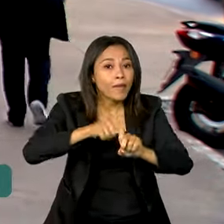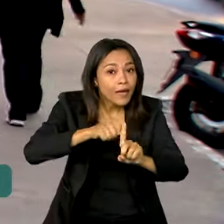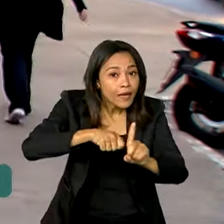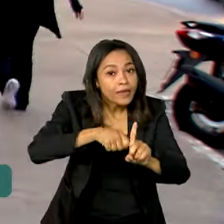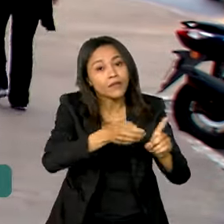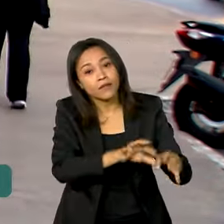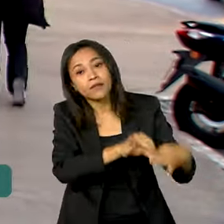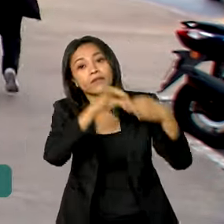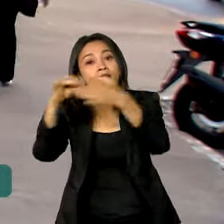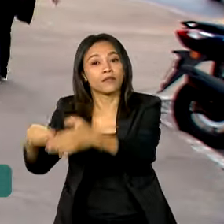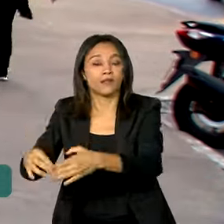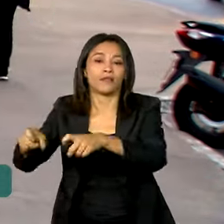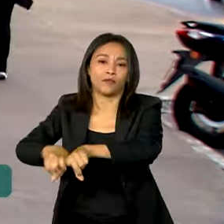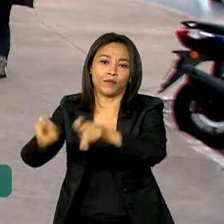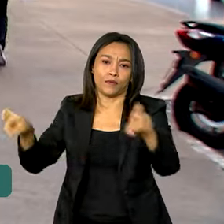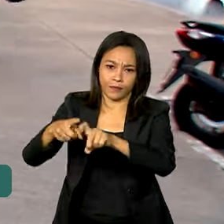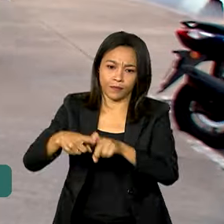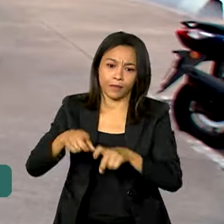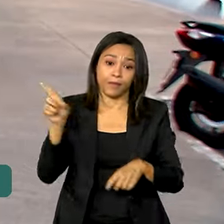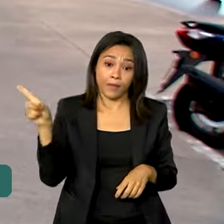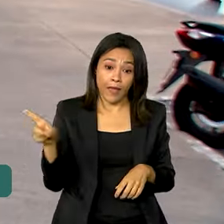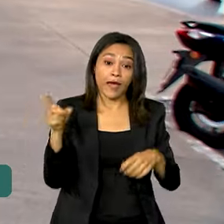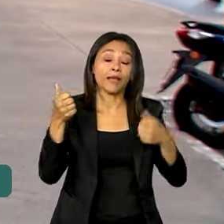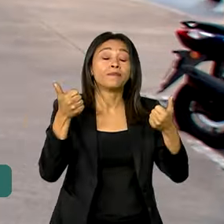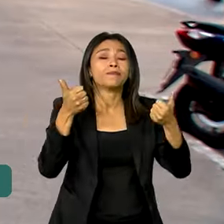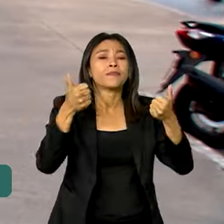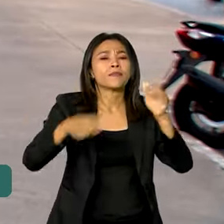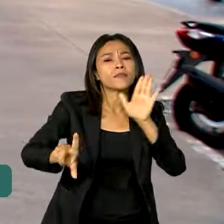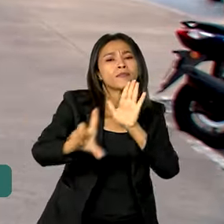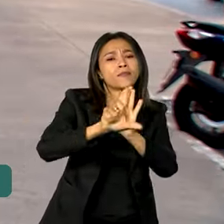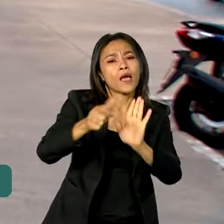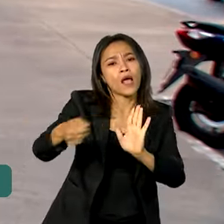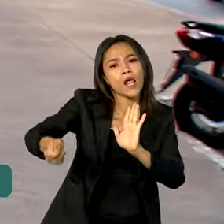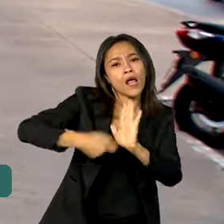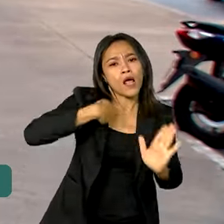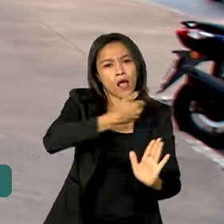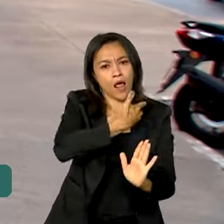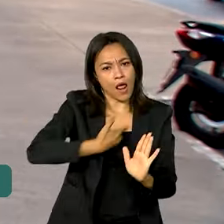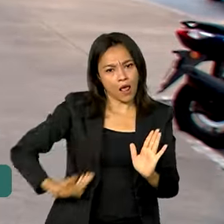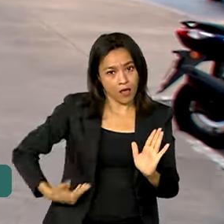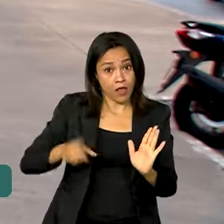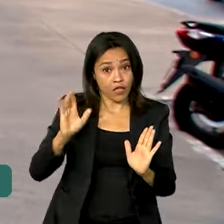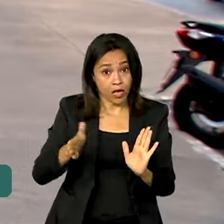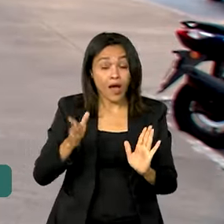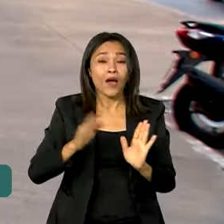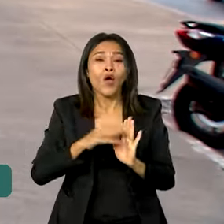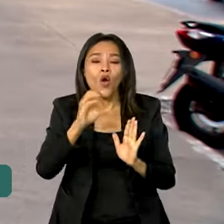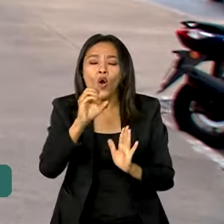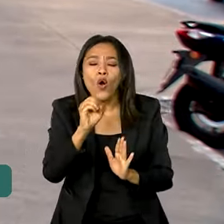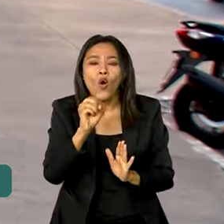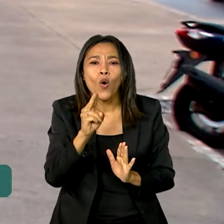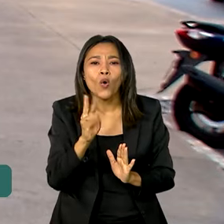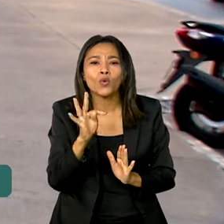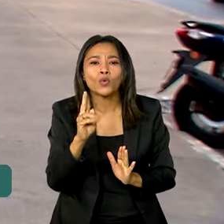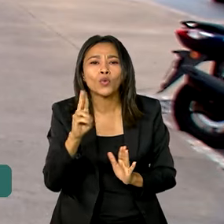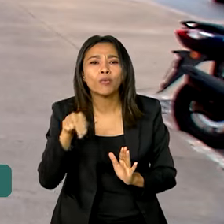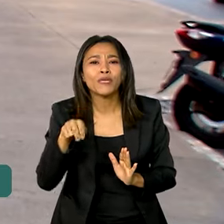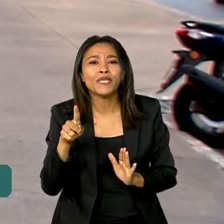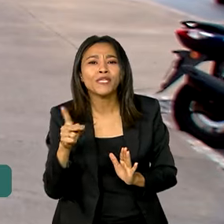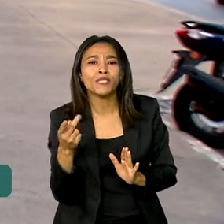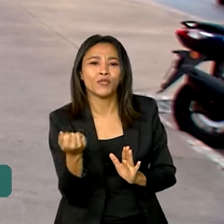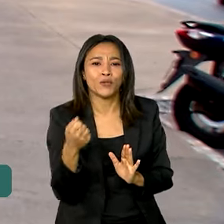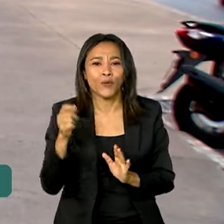famílias façam como a Fabiola, o governo adicionou uma lei que cria a campanha Outubrinho Rosa. A iniciativa será